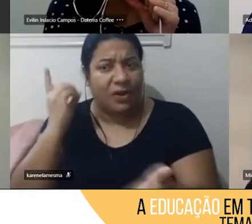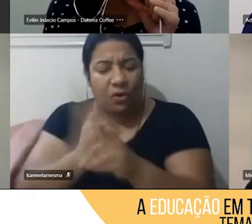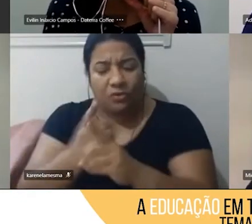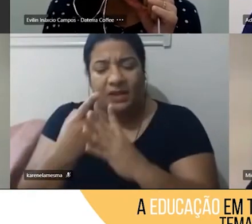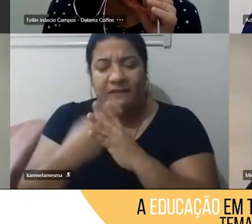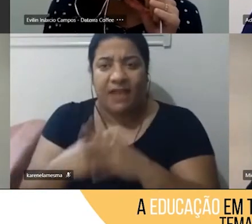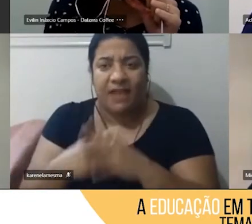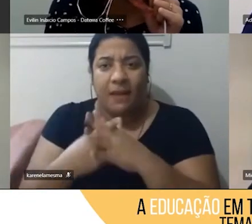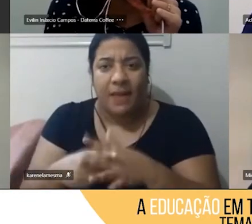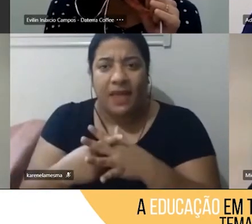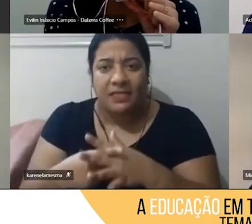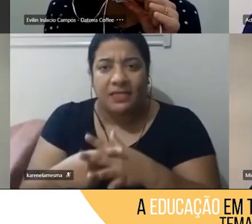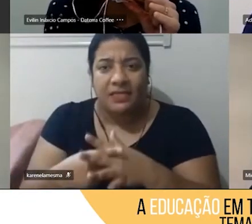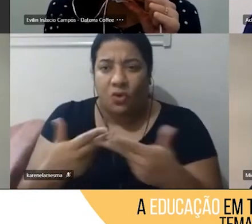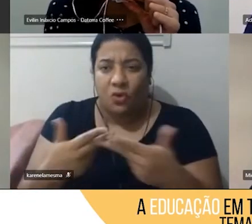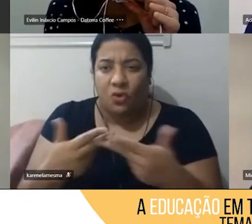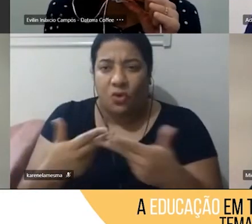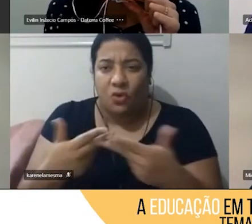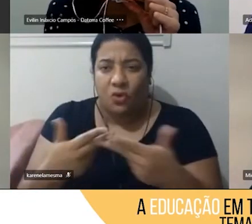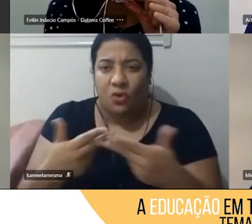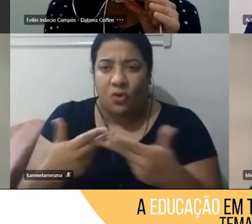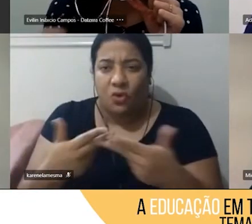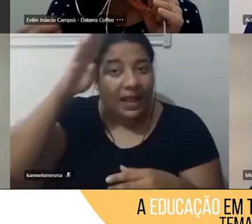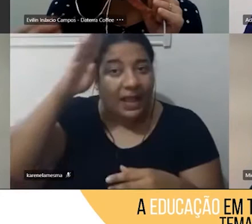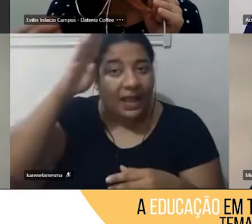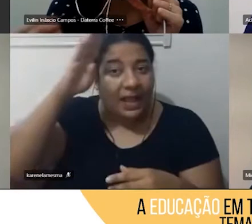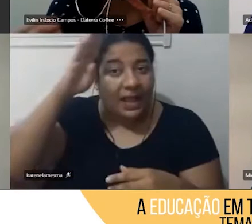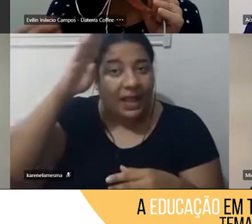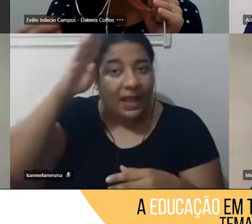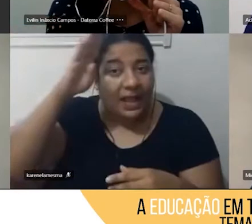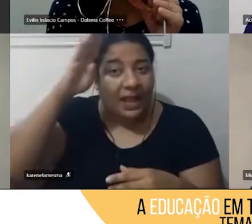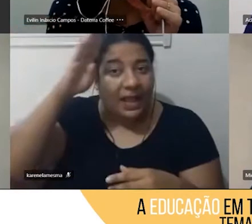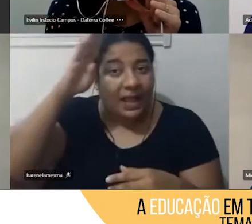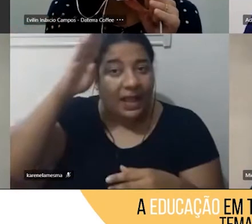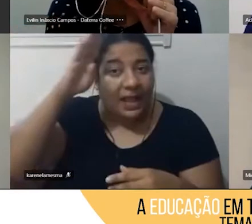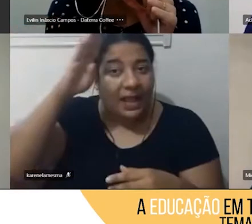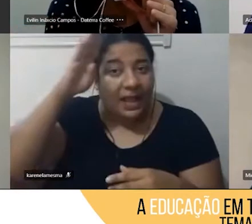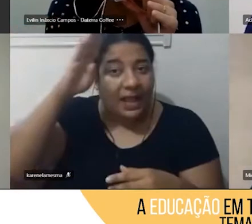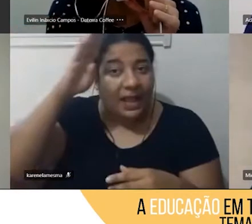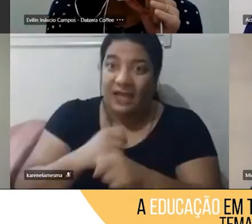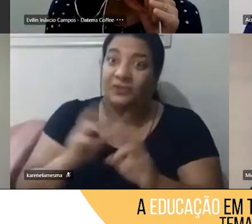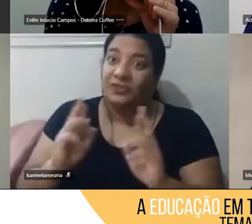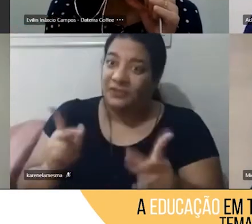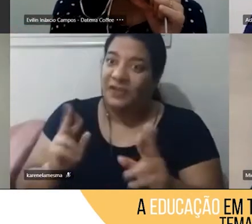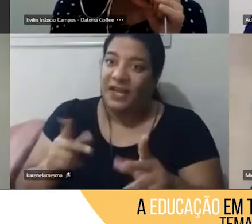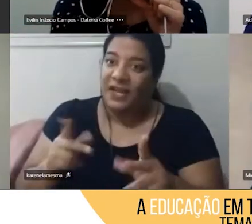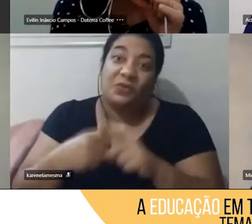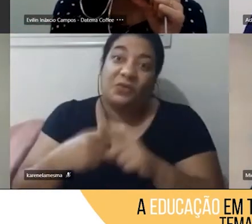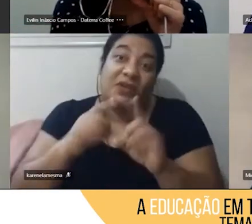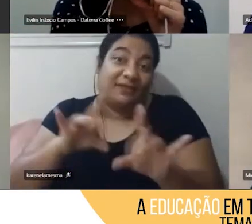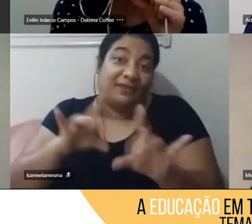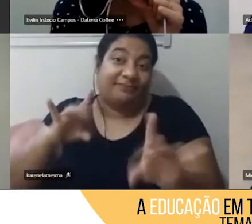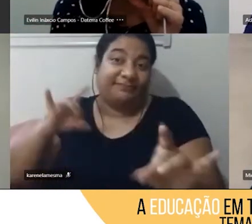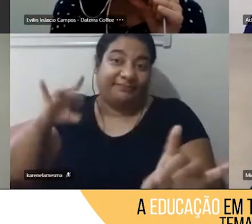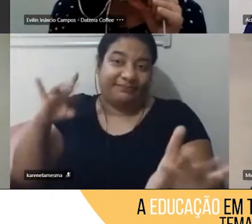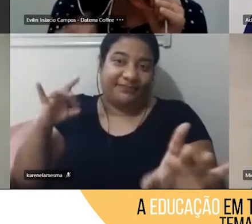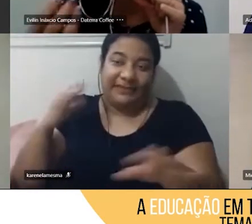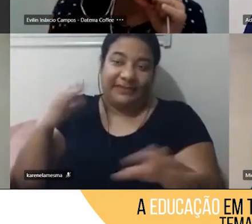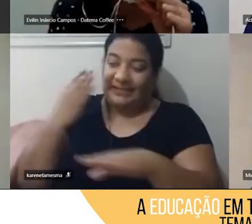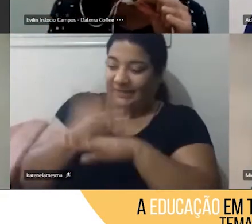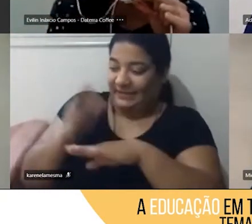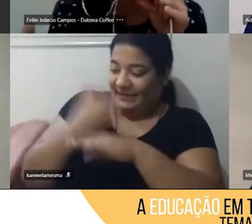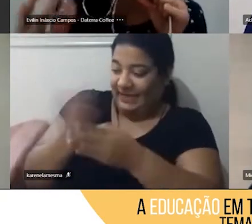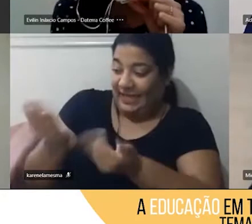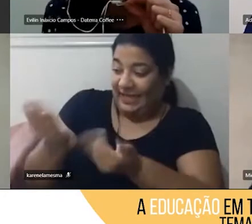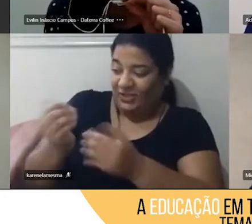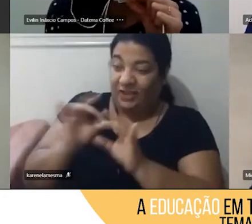vivendo uma experiência diferente esse ano, que é desenvolver essas habilidades no jovem à distância e eu acredito que vocês poderiam trazer um